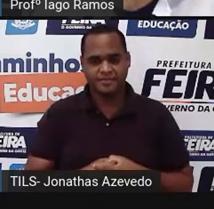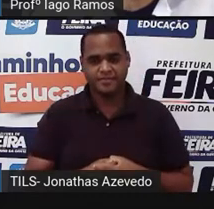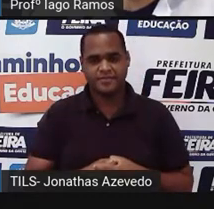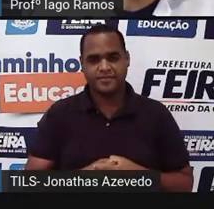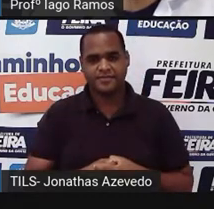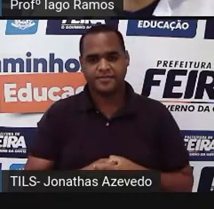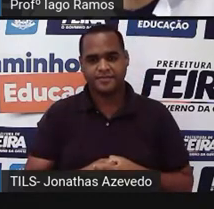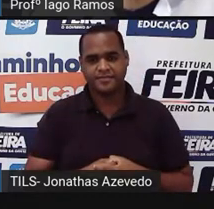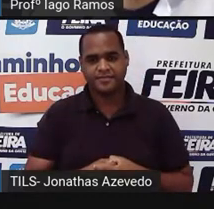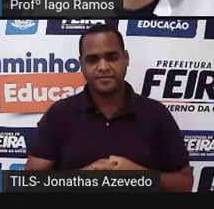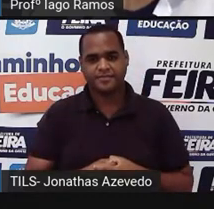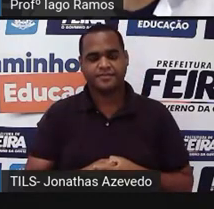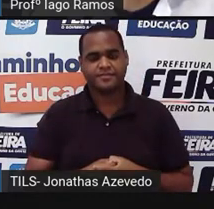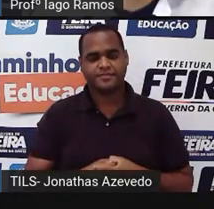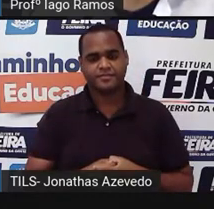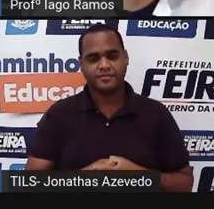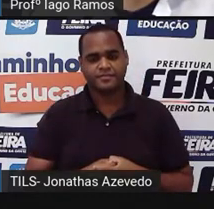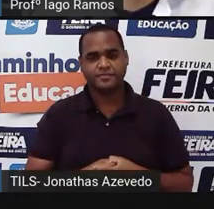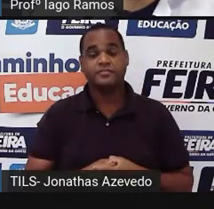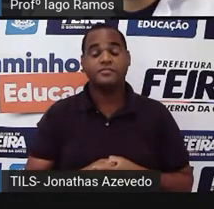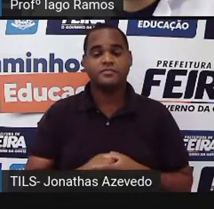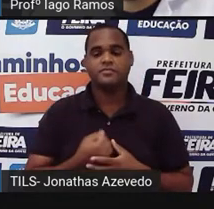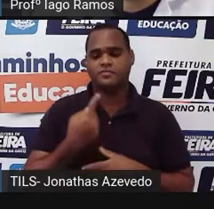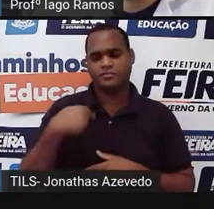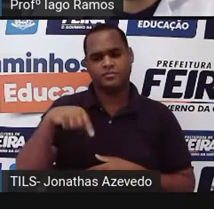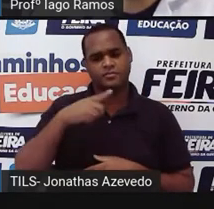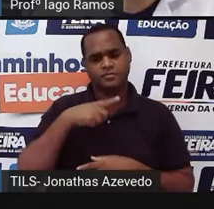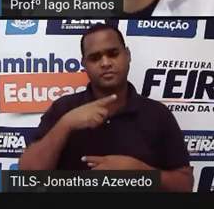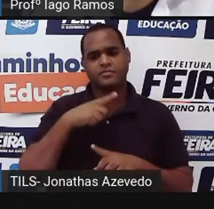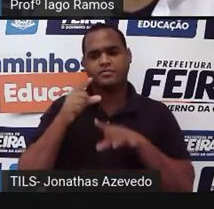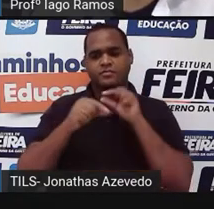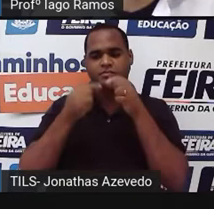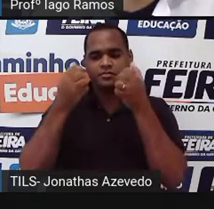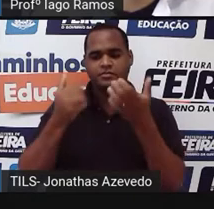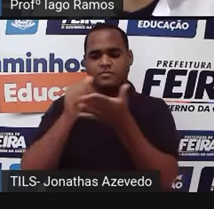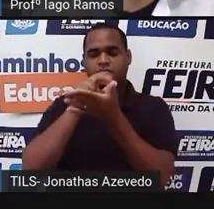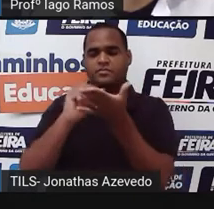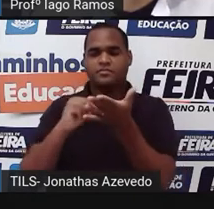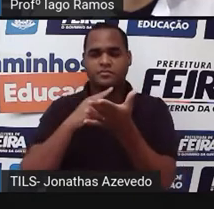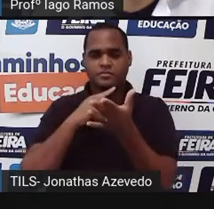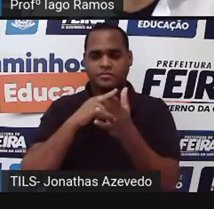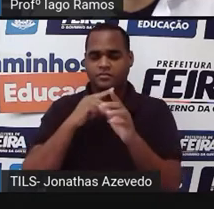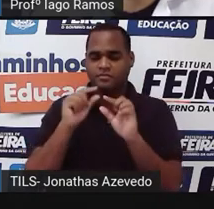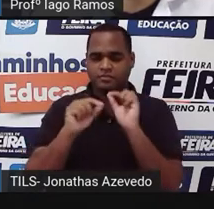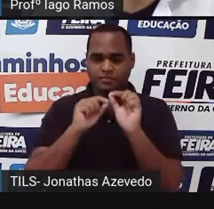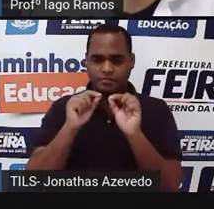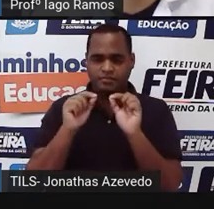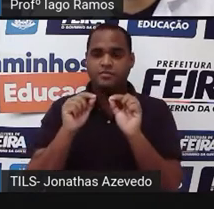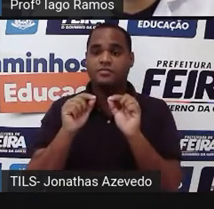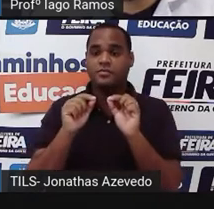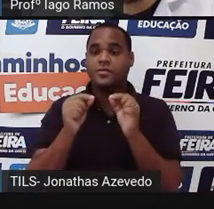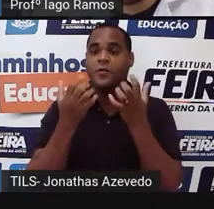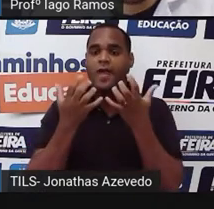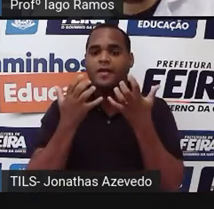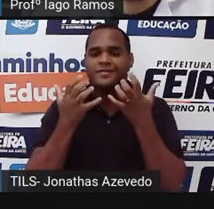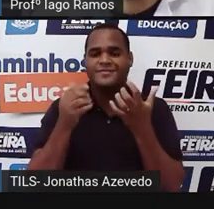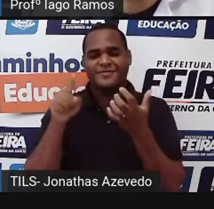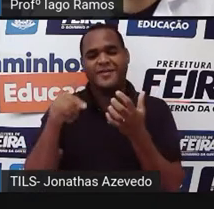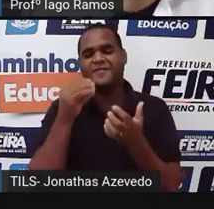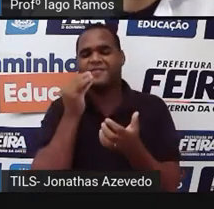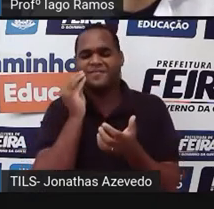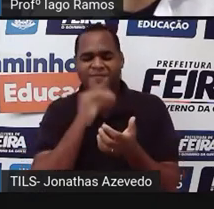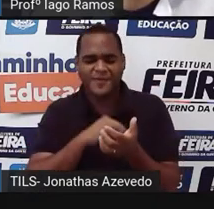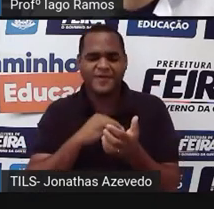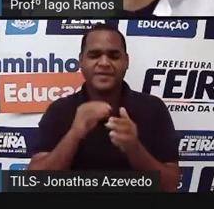bom como é que a gente vai fazer isso? tá? quero que a gente faça isso de uma forma mais prática possível